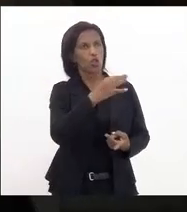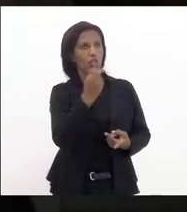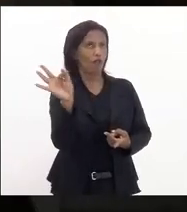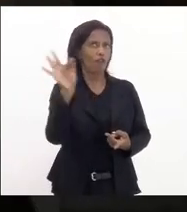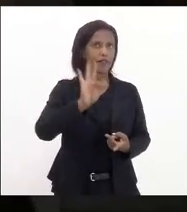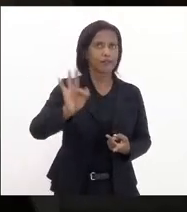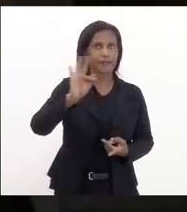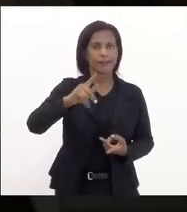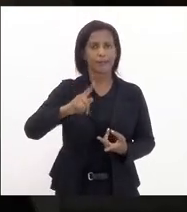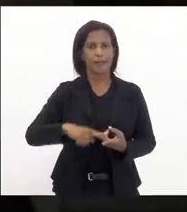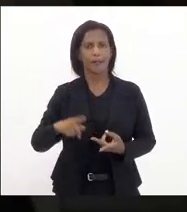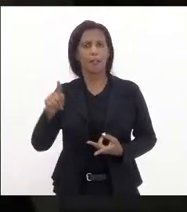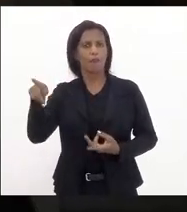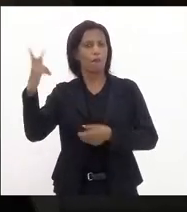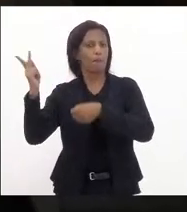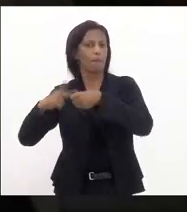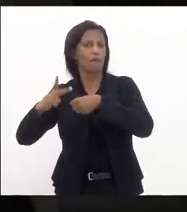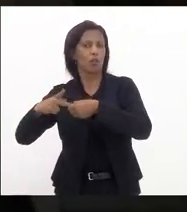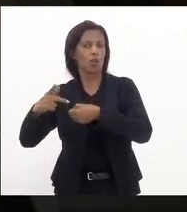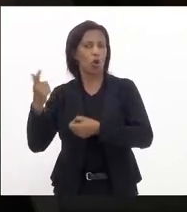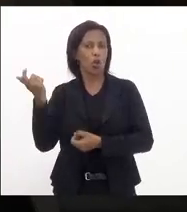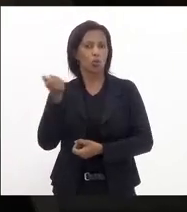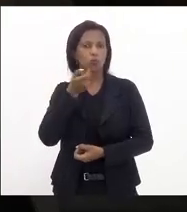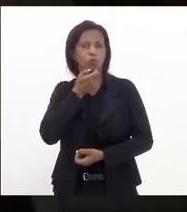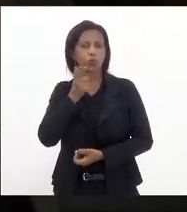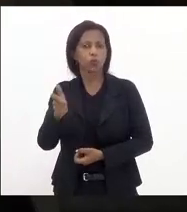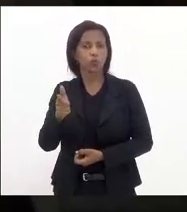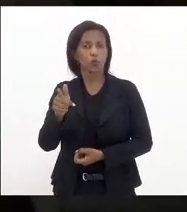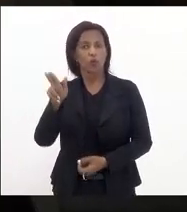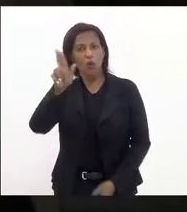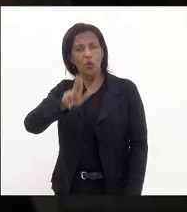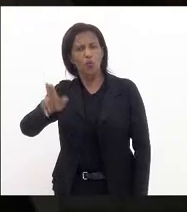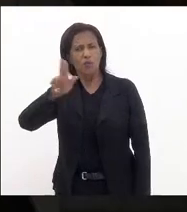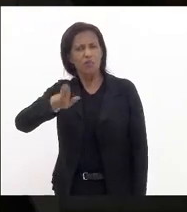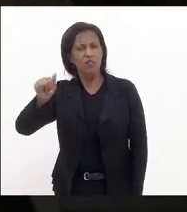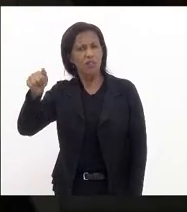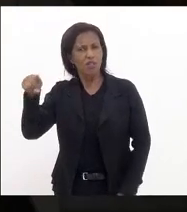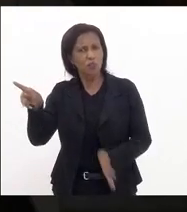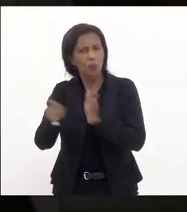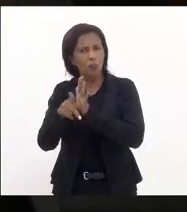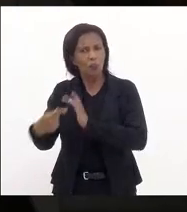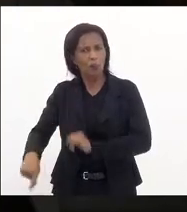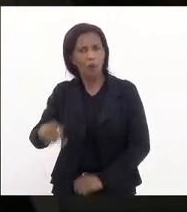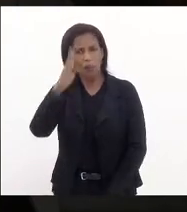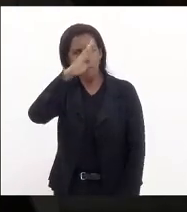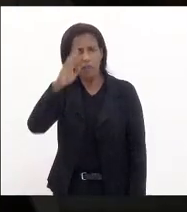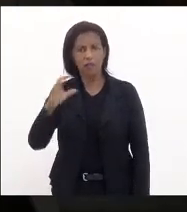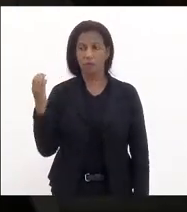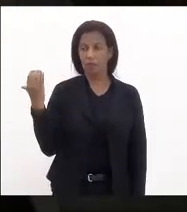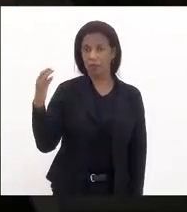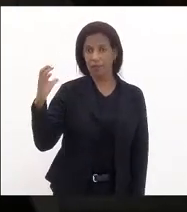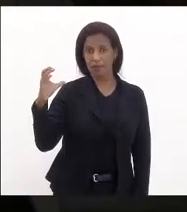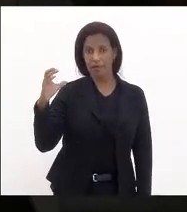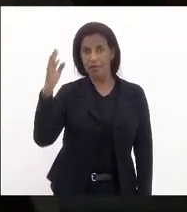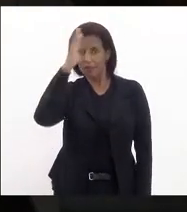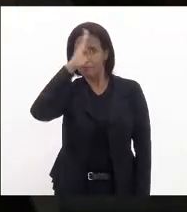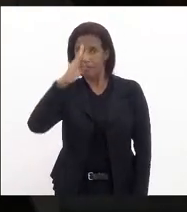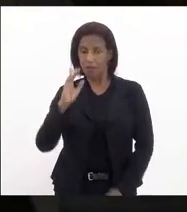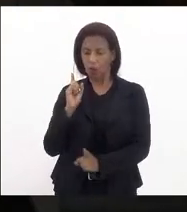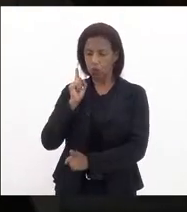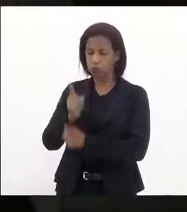não foi a Bridge Petroleum foram as universidades brasileiras foi a ciência brasileira que descobriu